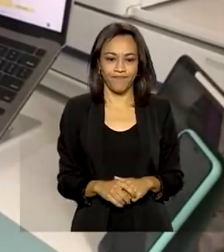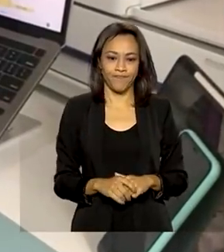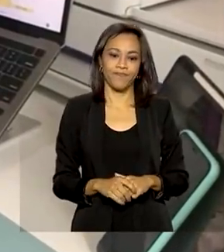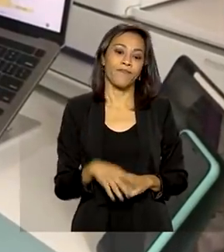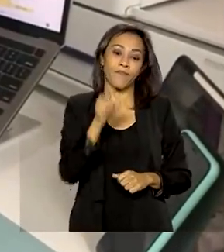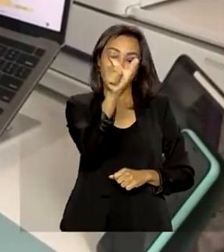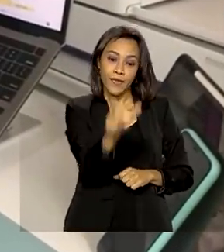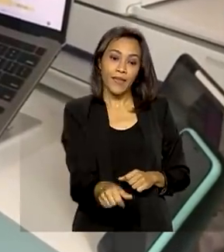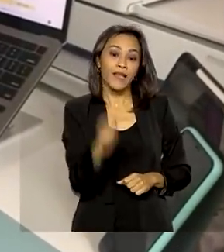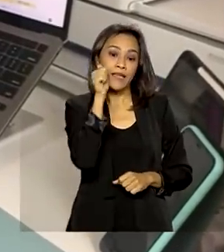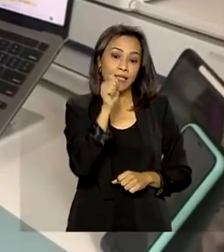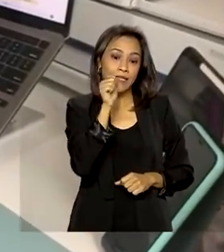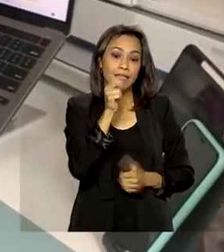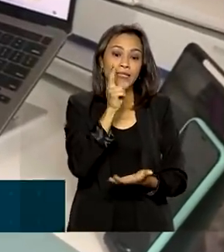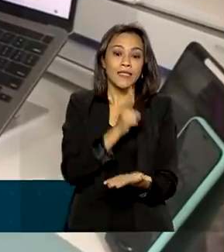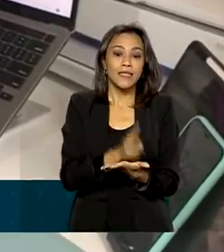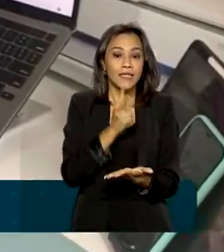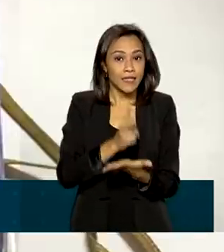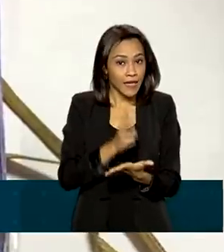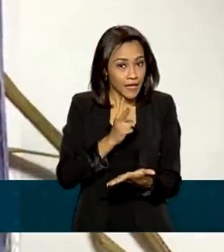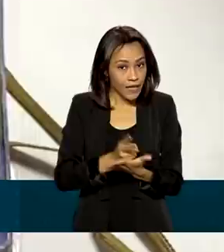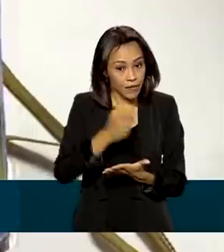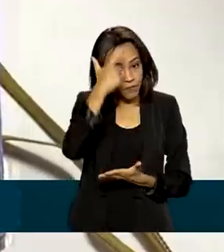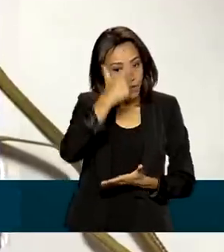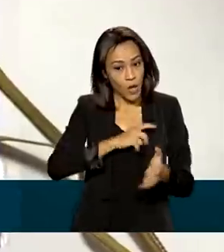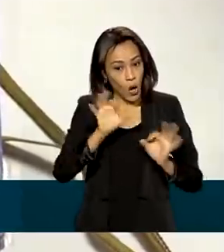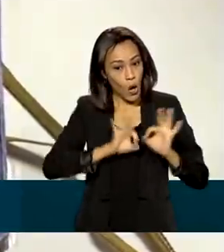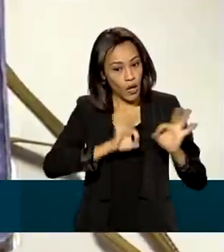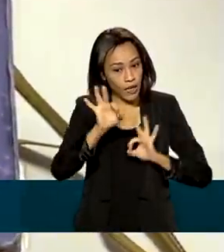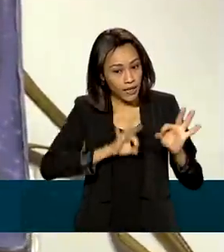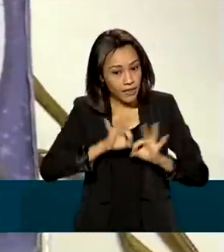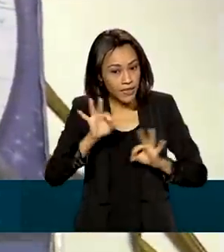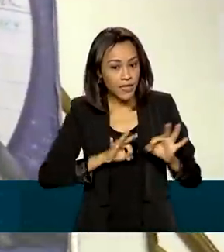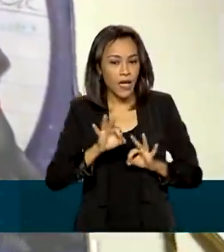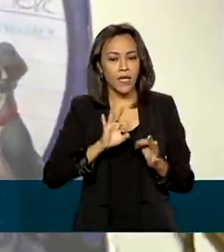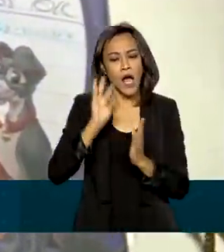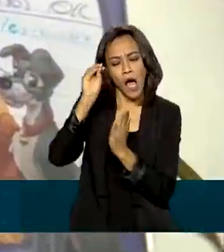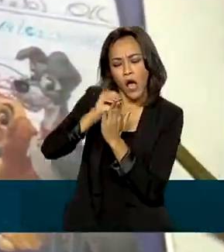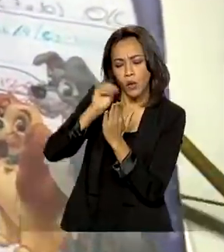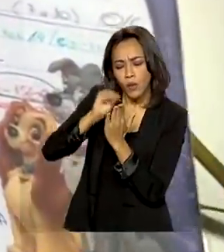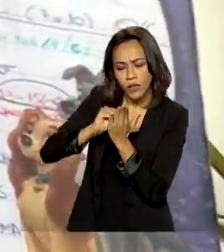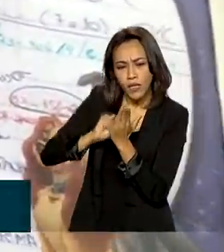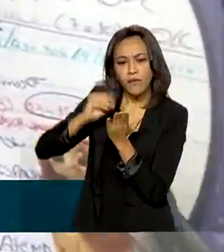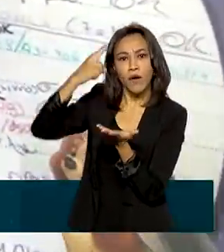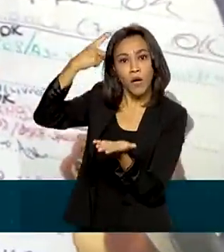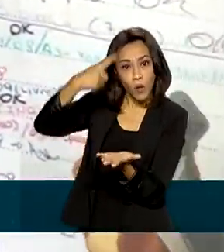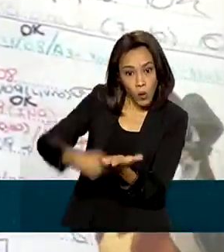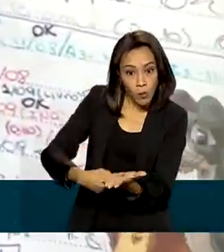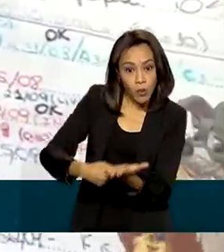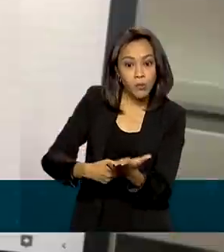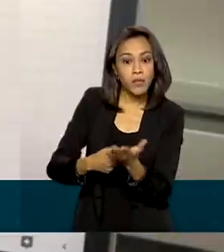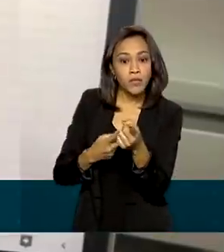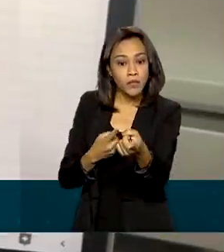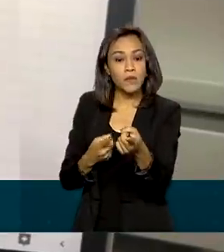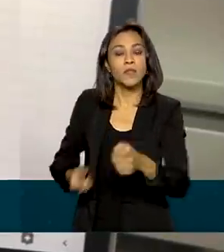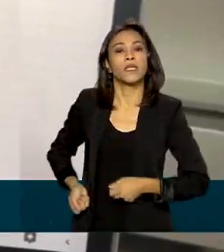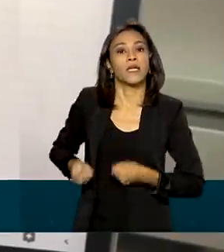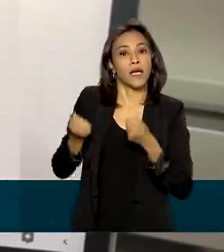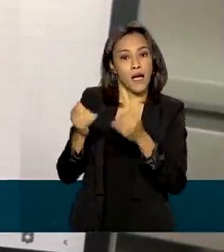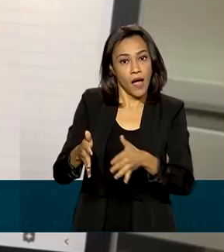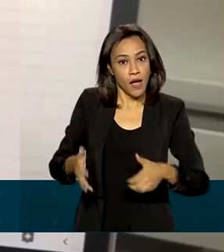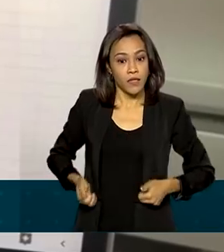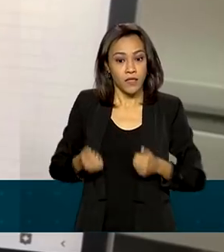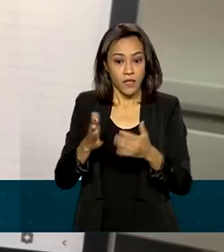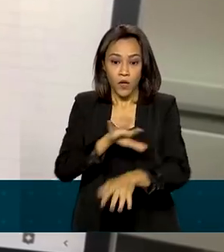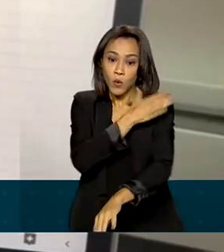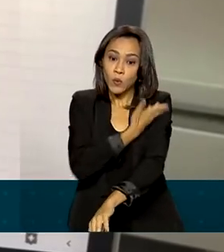Bárbara sempre foi organizada. Desde cedo, anotava compromissos e gastos com a mesada. Um hábito